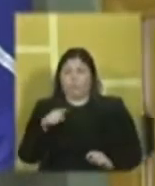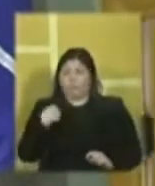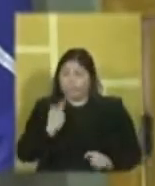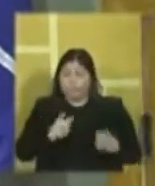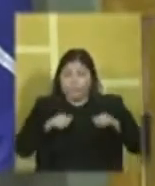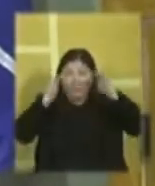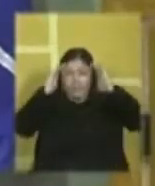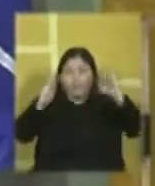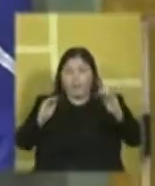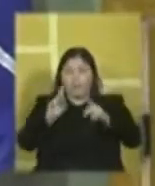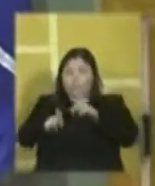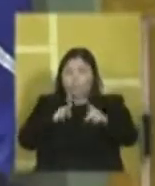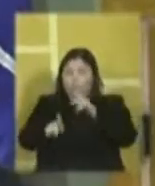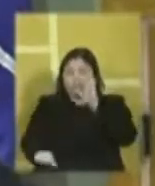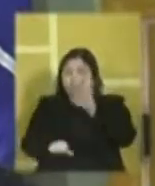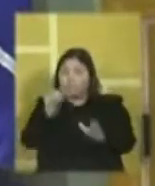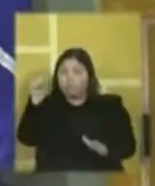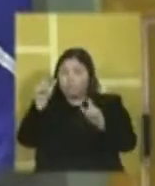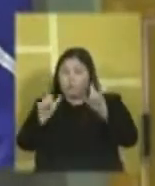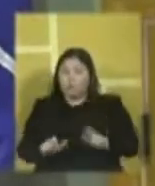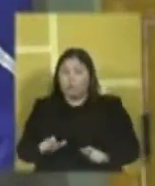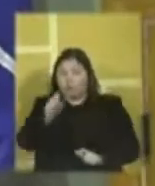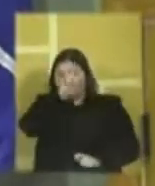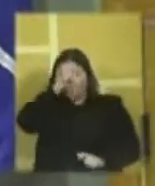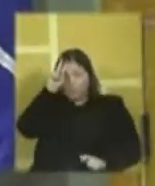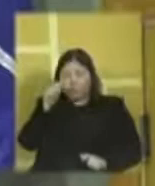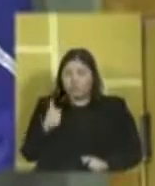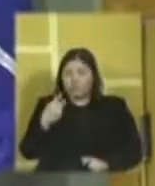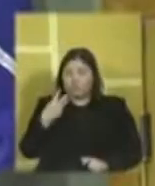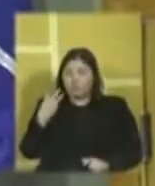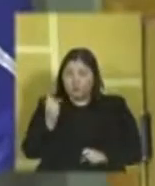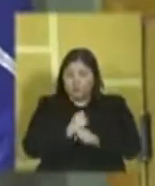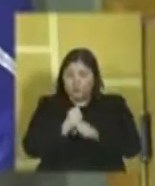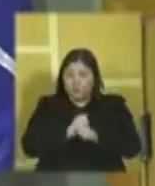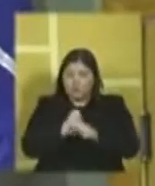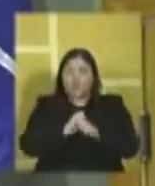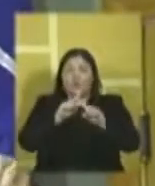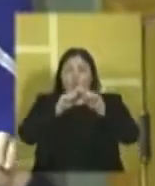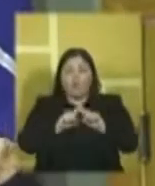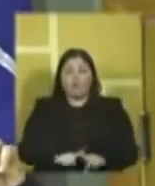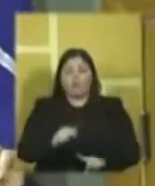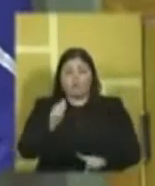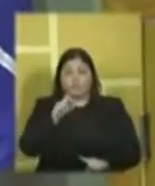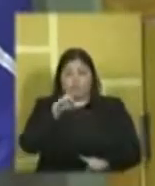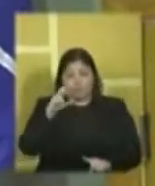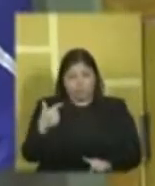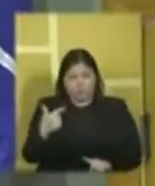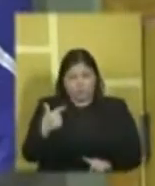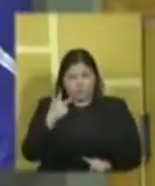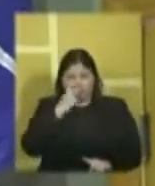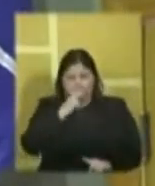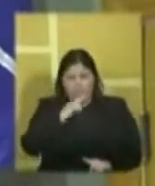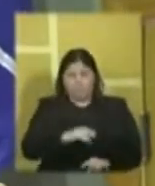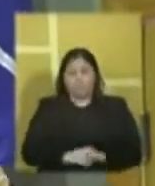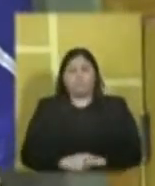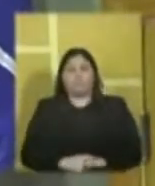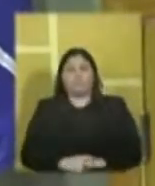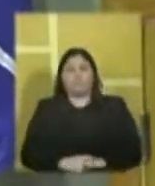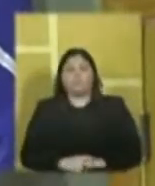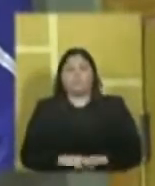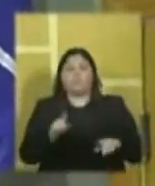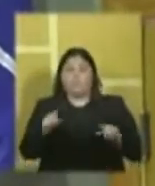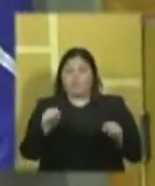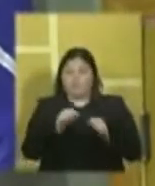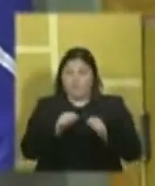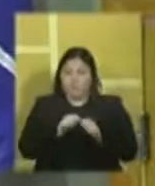prestar atenção. O povo, em primeiro lugar. Prefeitura, 123 anos, e Caixa, 152, se não me engano. Então, Vossa Excelência,